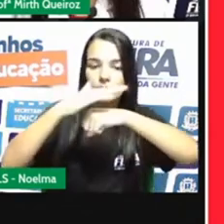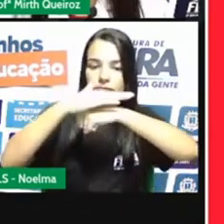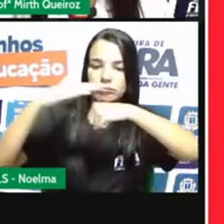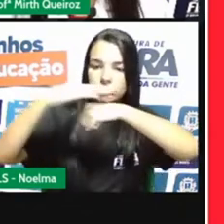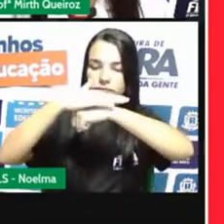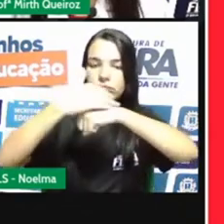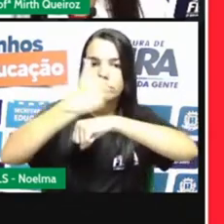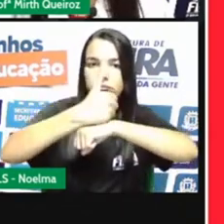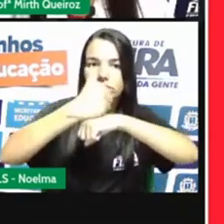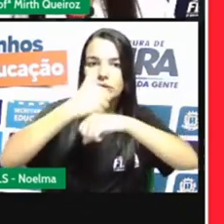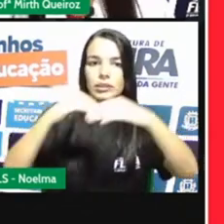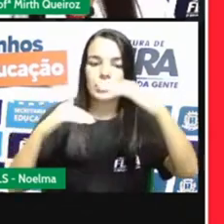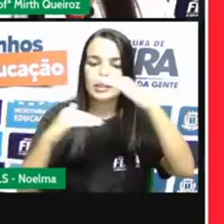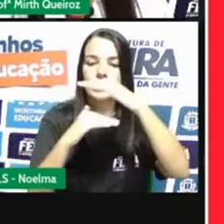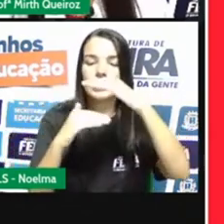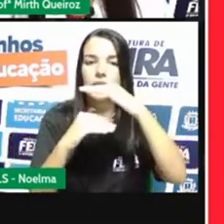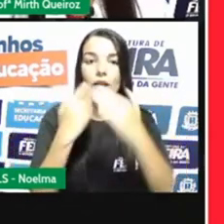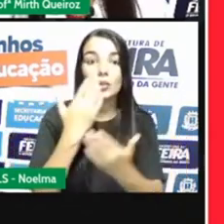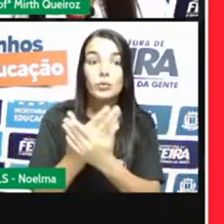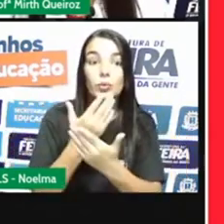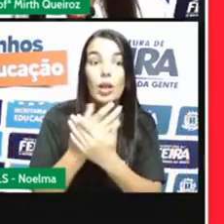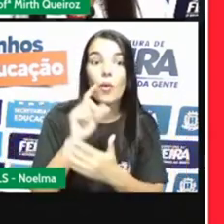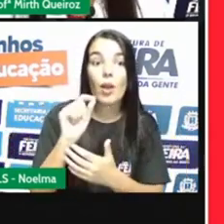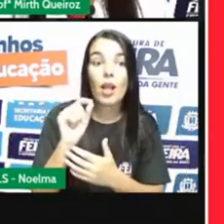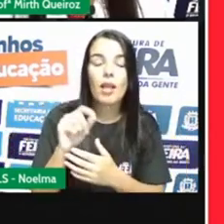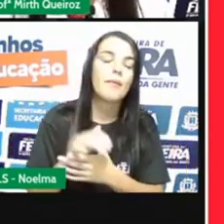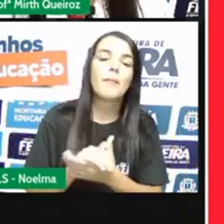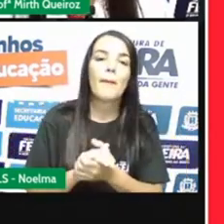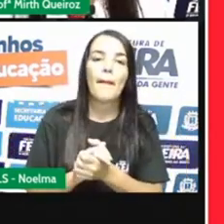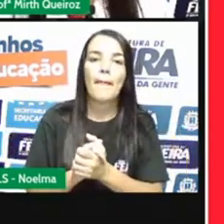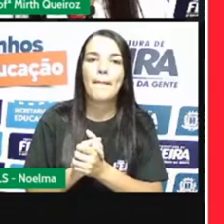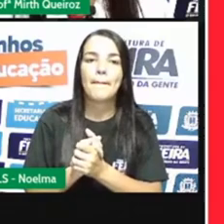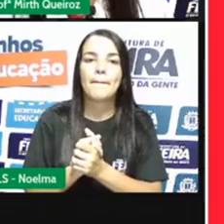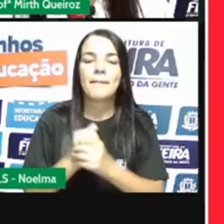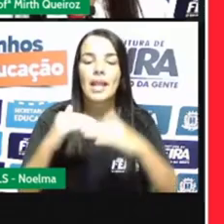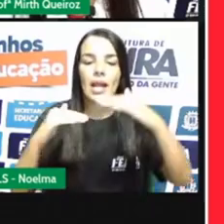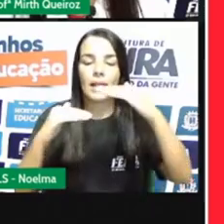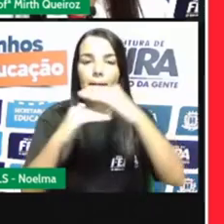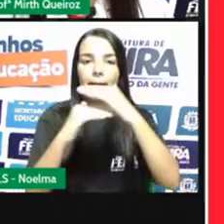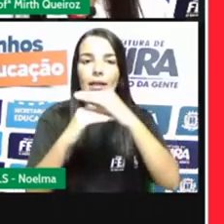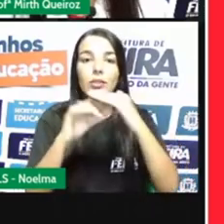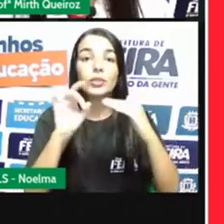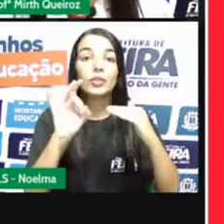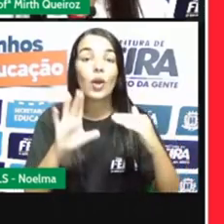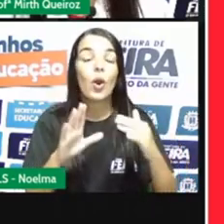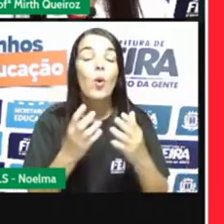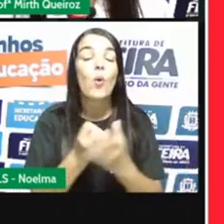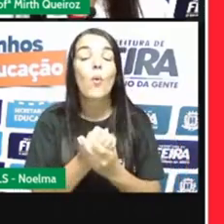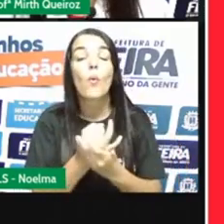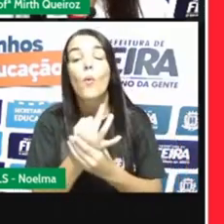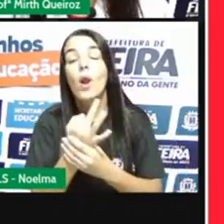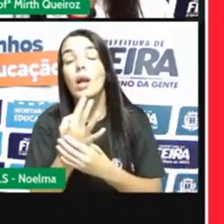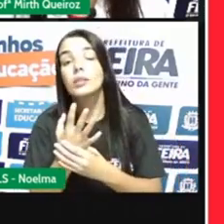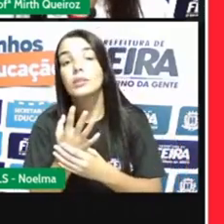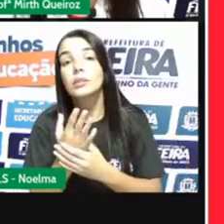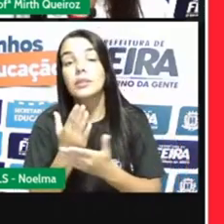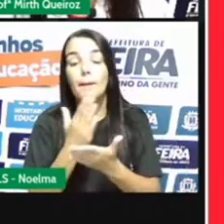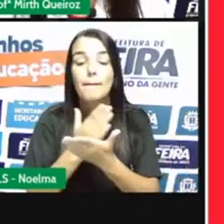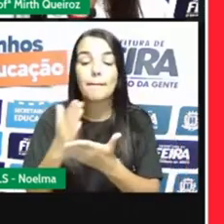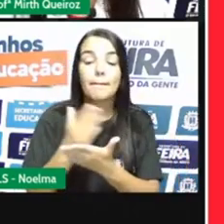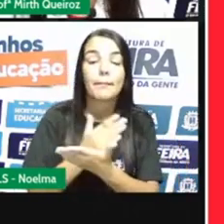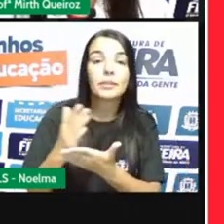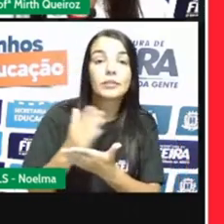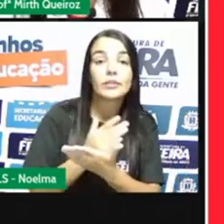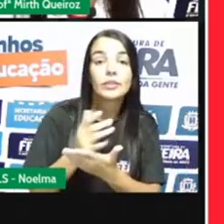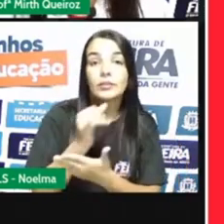O que a gente vai estudar, as partes que foram consideradas é o de cima. E embaixo fica quantas partes foi dividida a unidade.